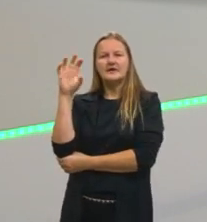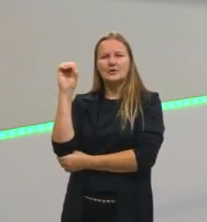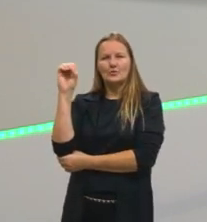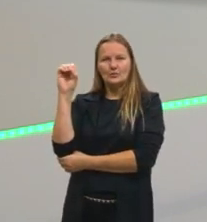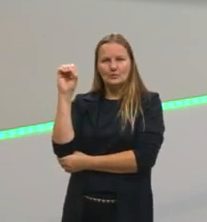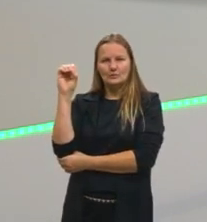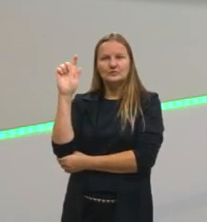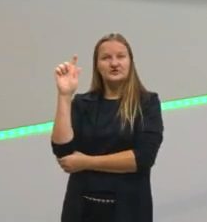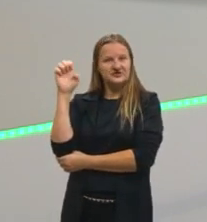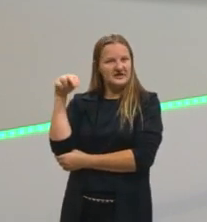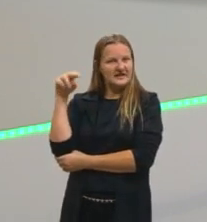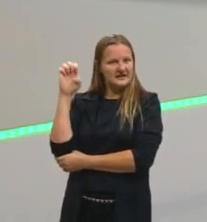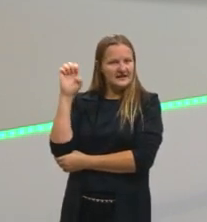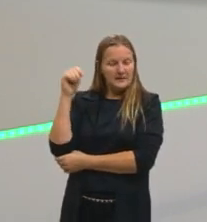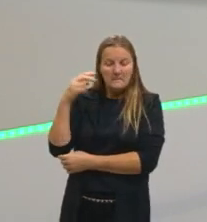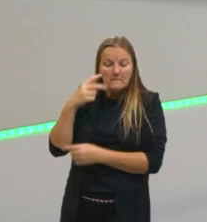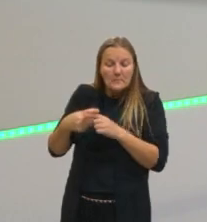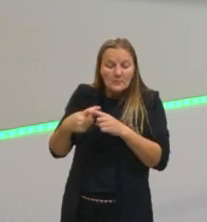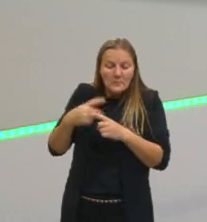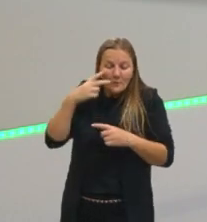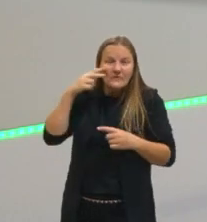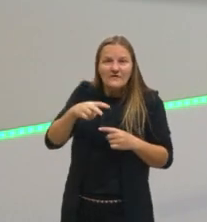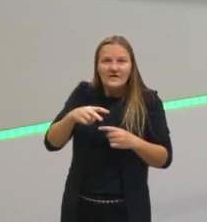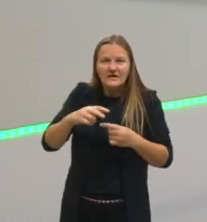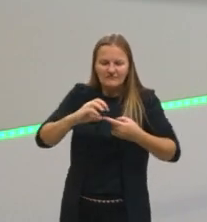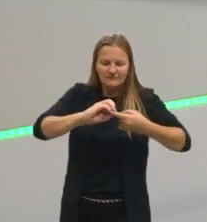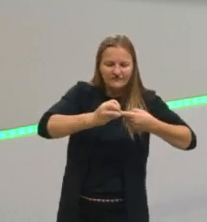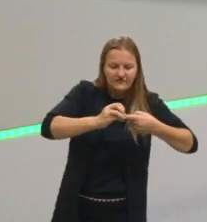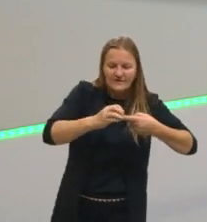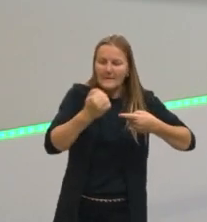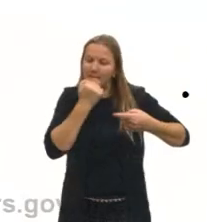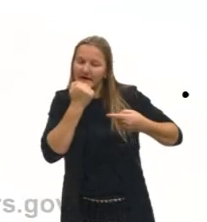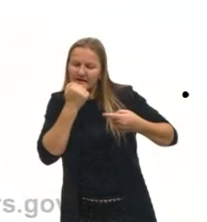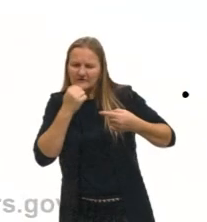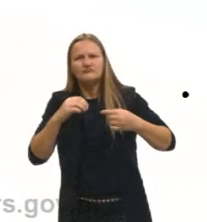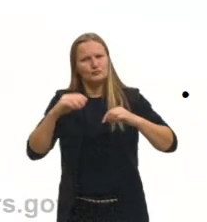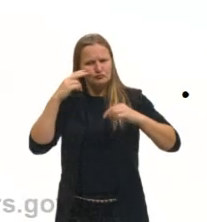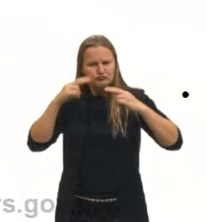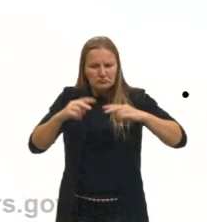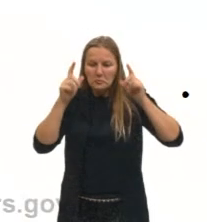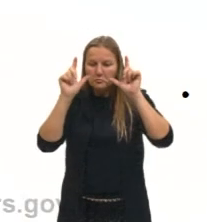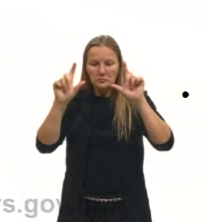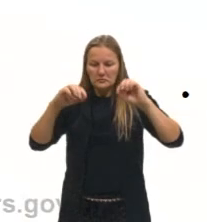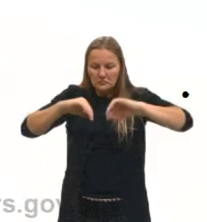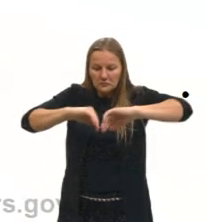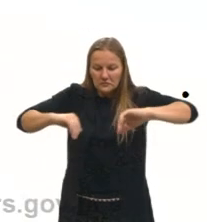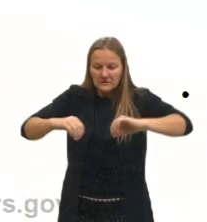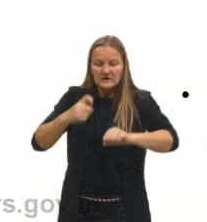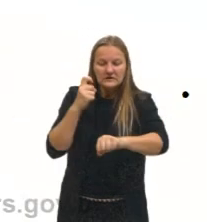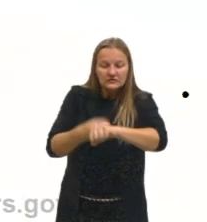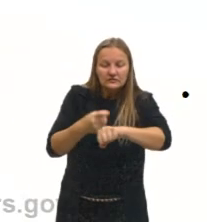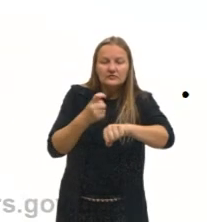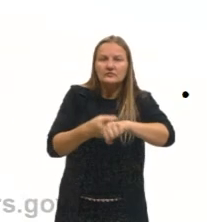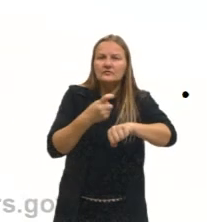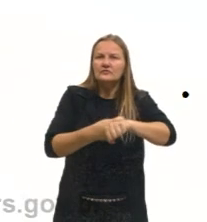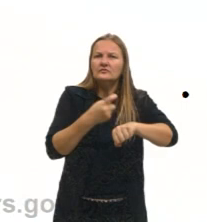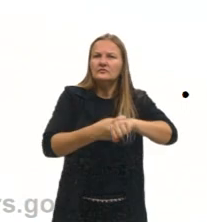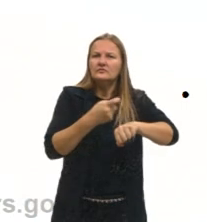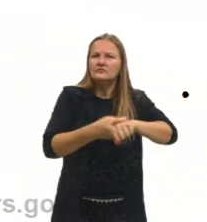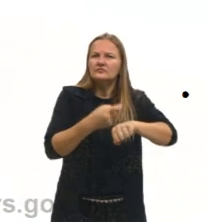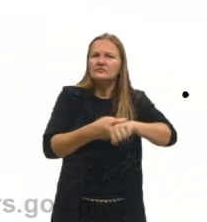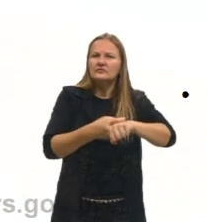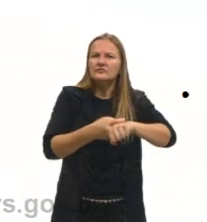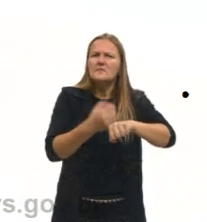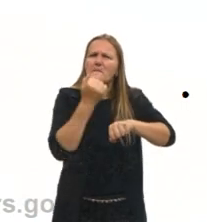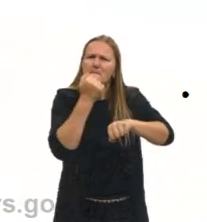a diferença, né? Dos grãos para as pedras. E é uma mistura de sólidos e sólidos. Então,